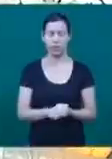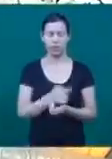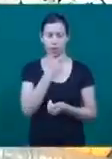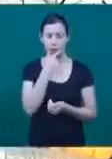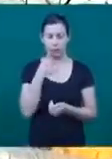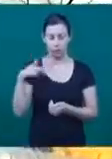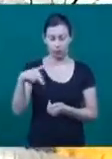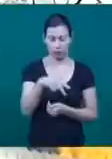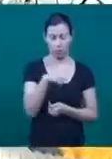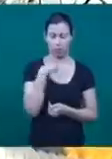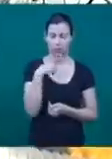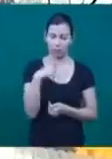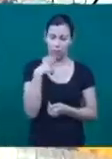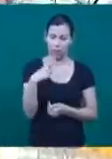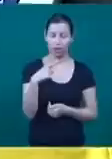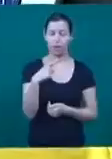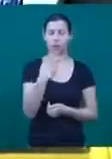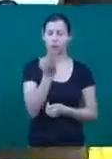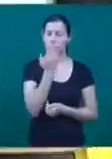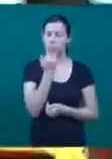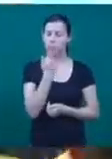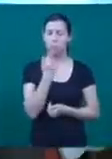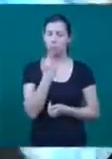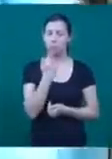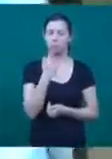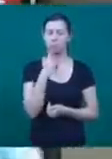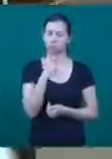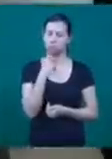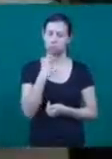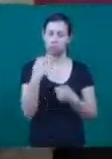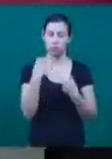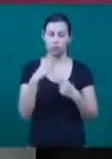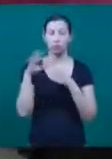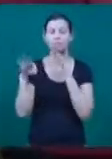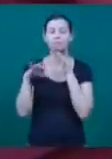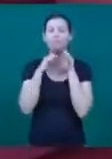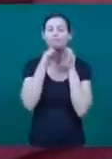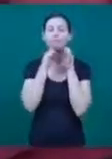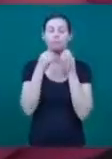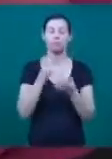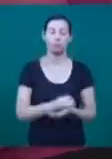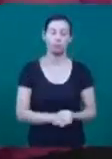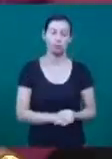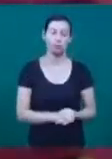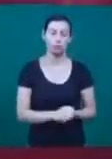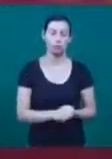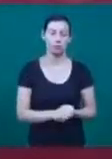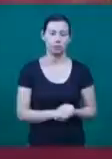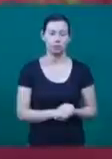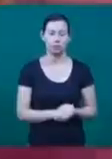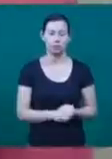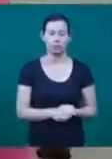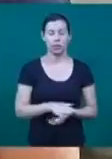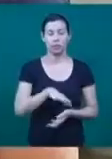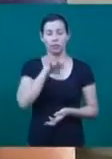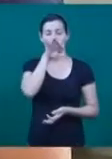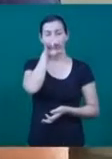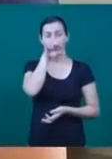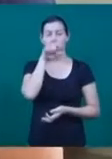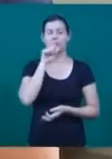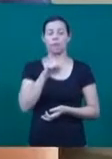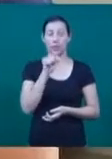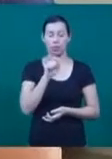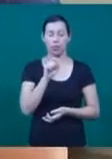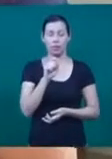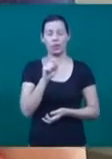e alimenta por sonda. Ao sair de casa, são necessários alguns cuidados especiais. Para manter a aspiração, o